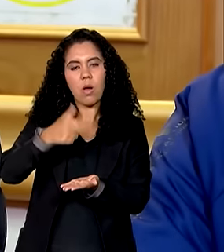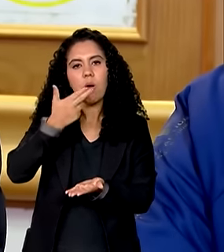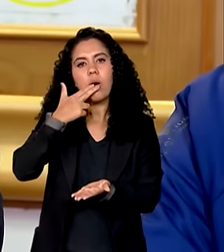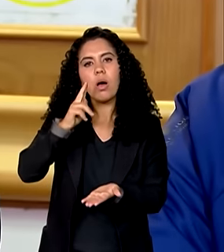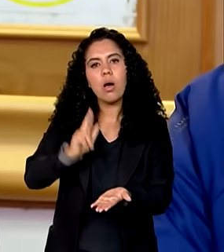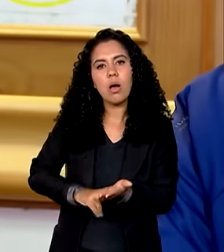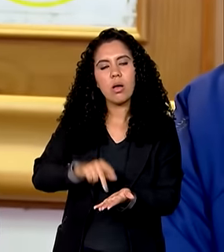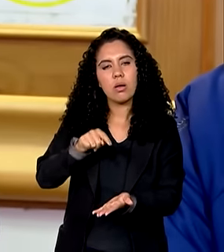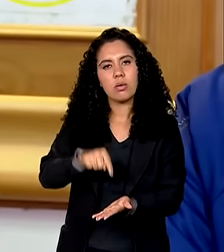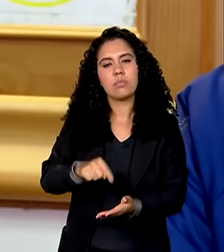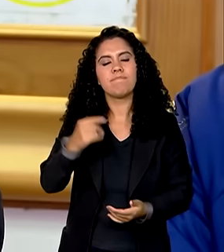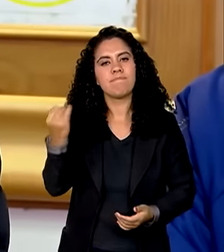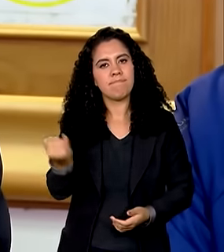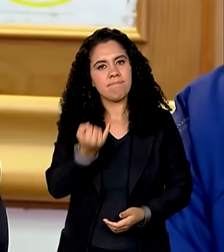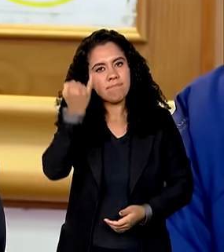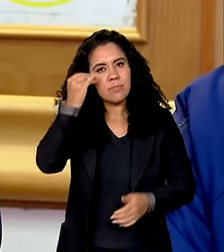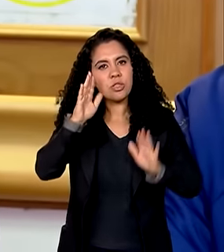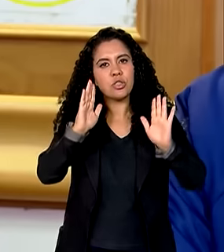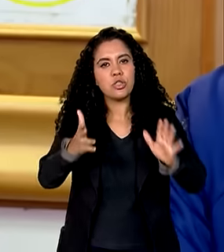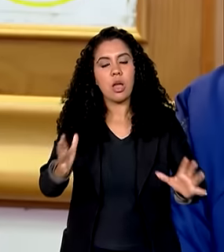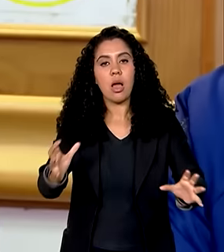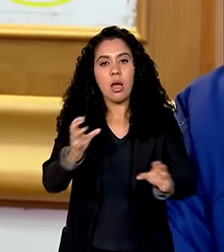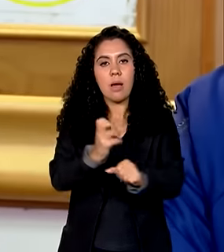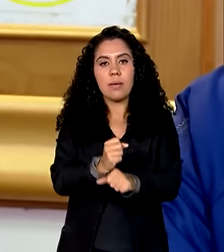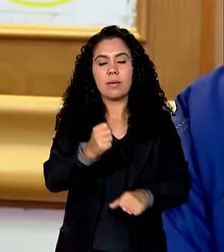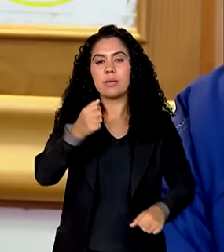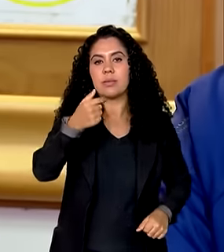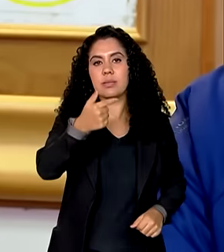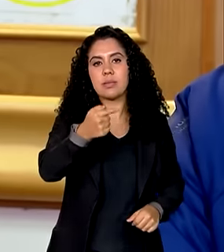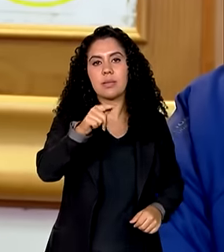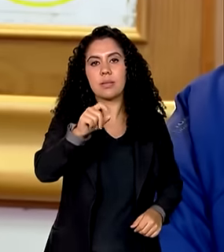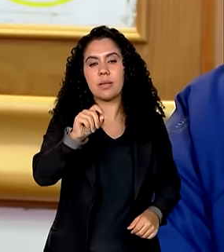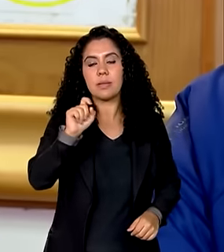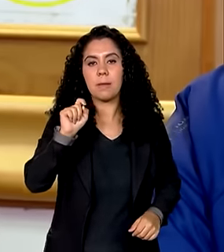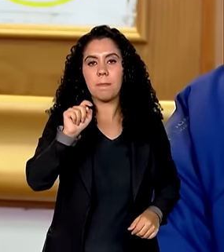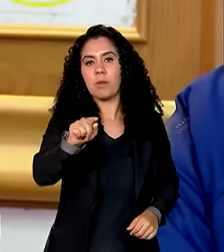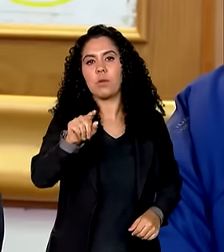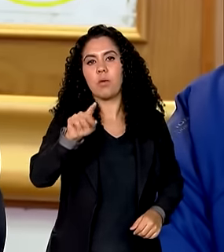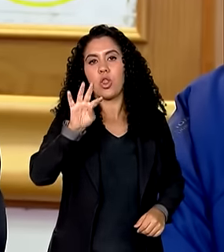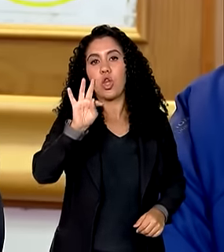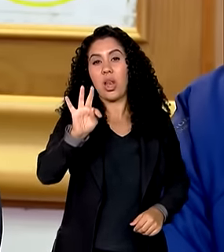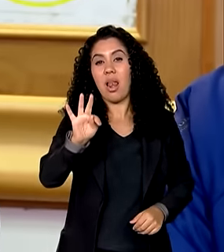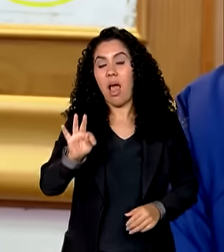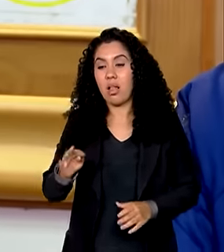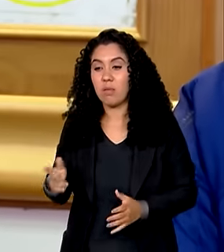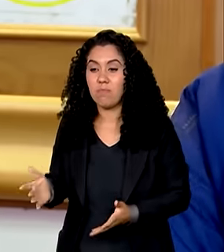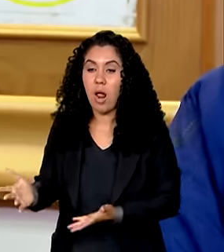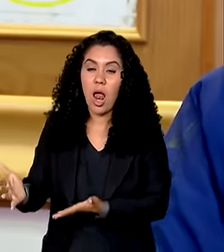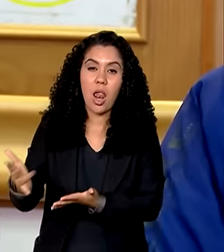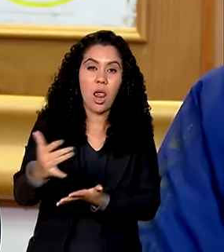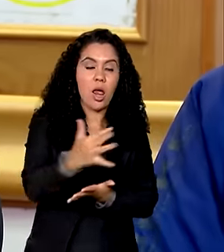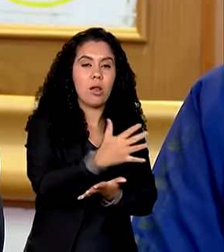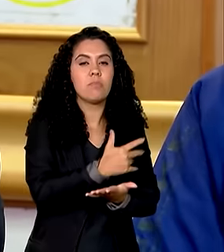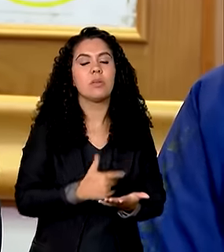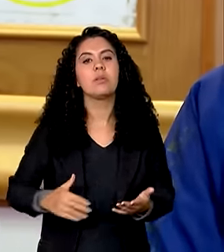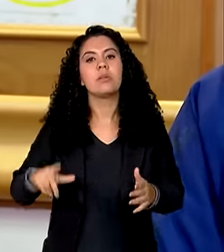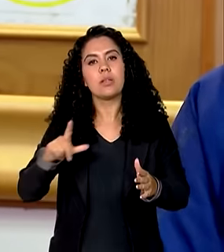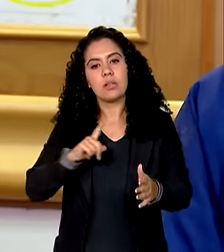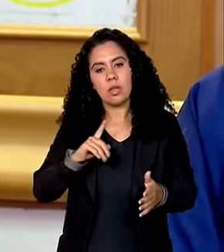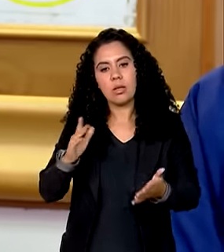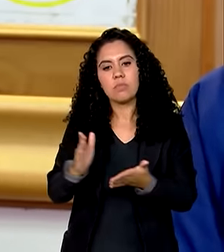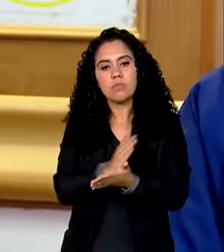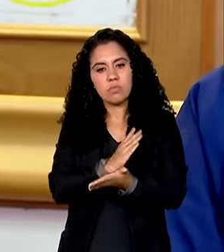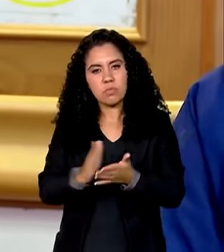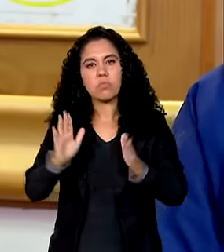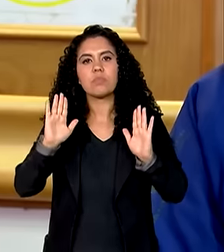o Correio já arrecadou cerca de 1.250 toneladas de itens estão sendo triados algumas toneladas